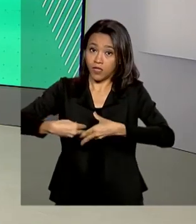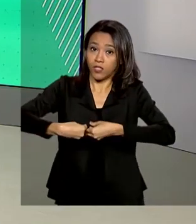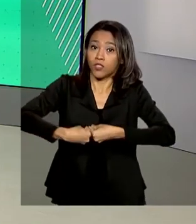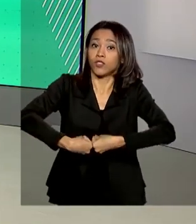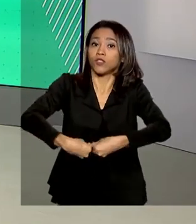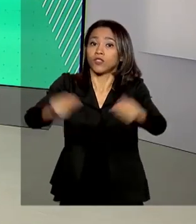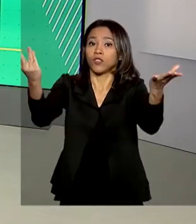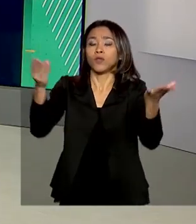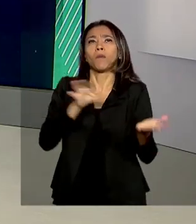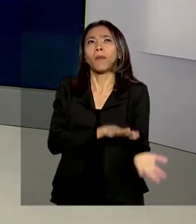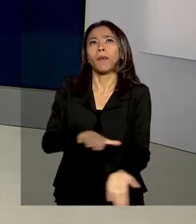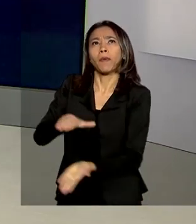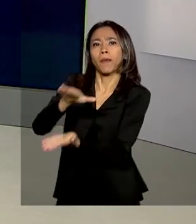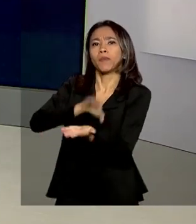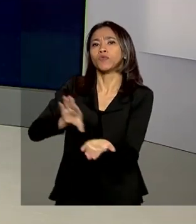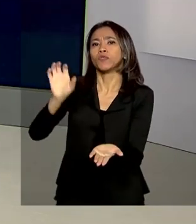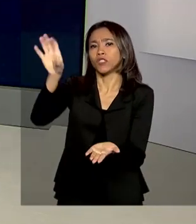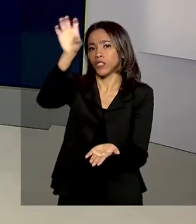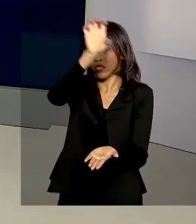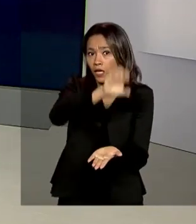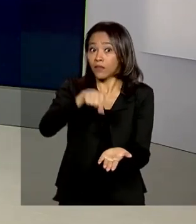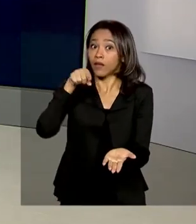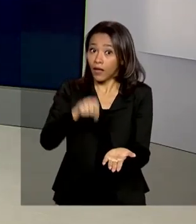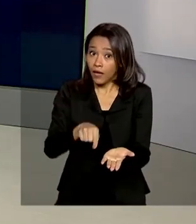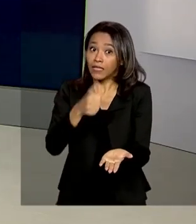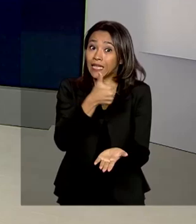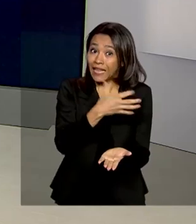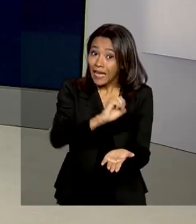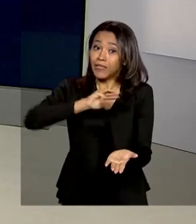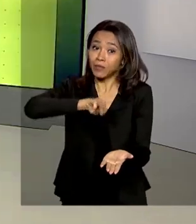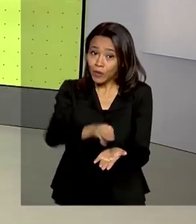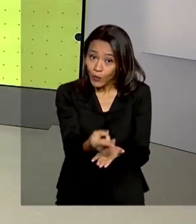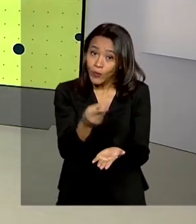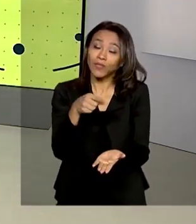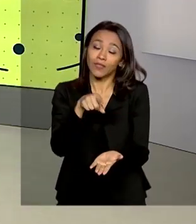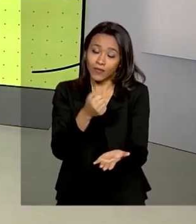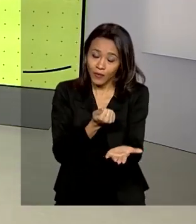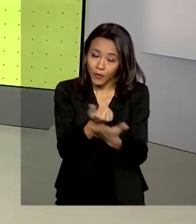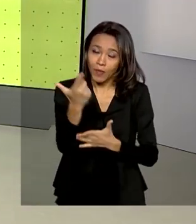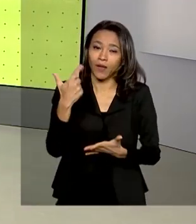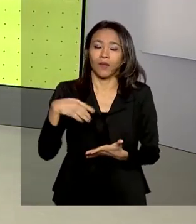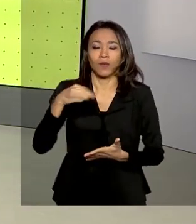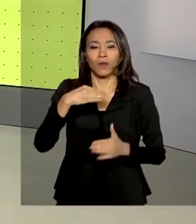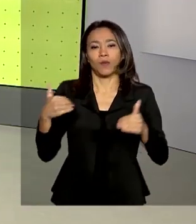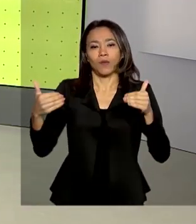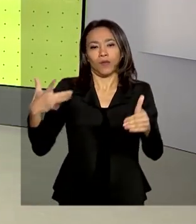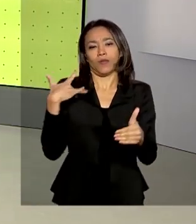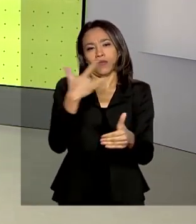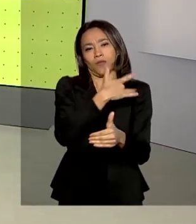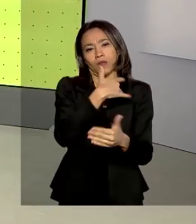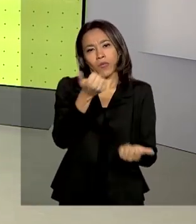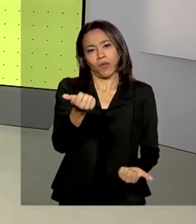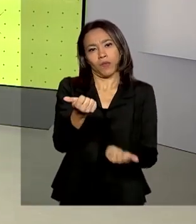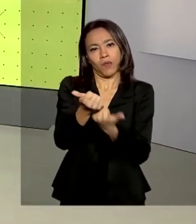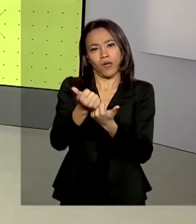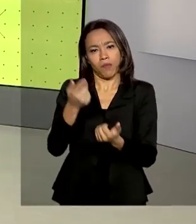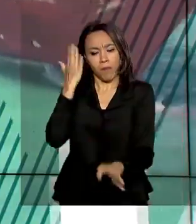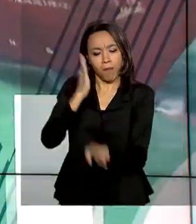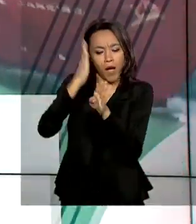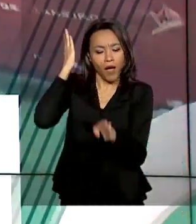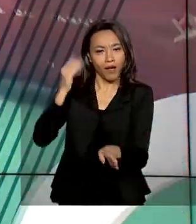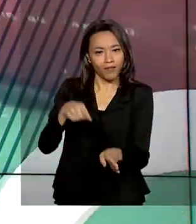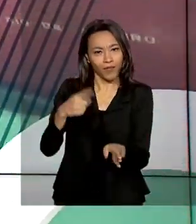Esse é o primeiro lote dos 10 milhões de testes comprados pelo Ministério da Saúde para reforçar o diagnóstico de coronavírus.